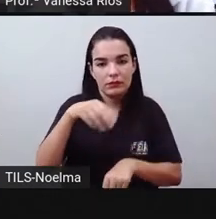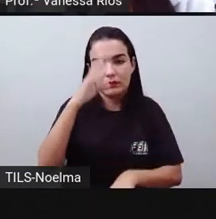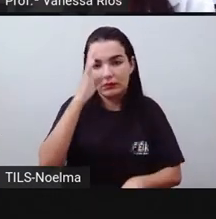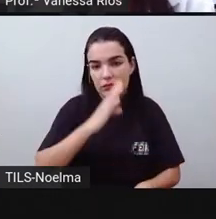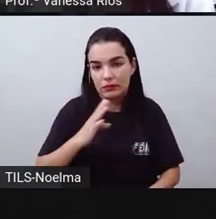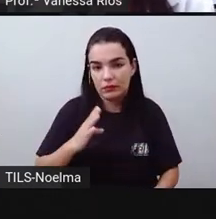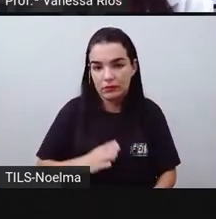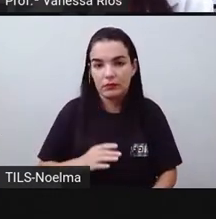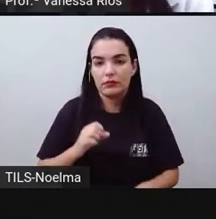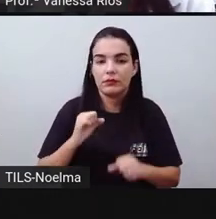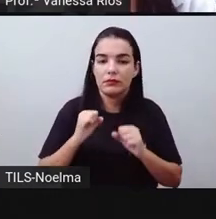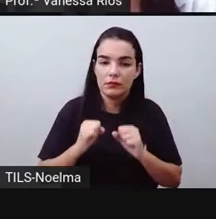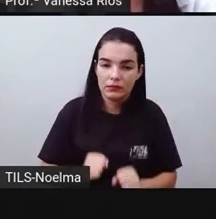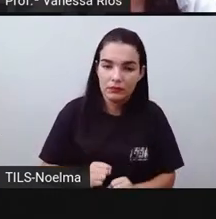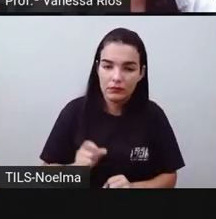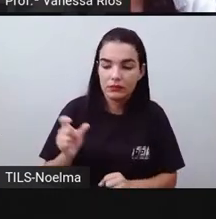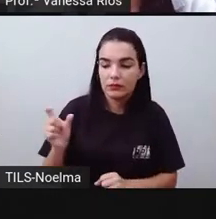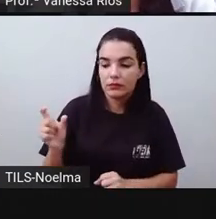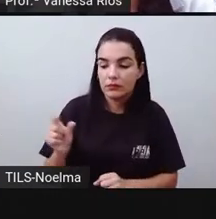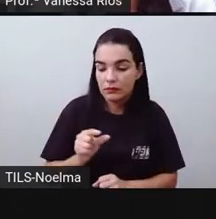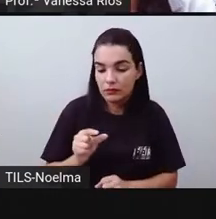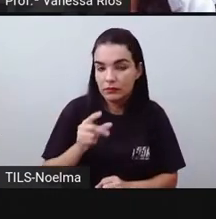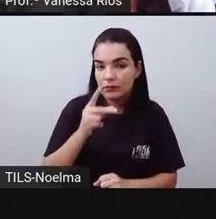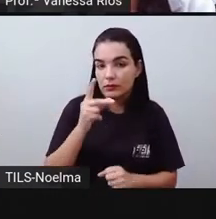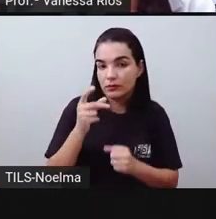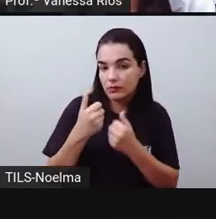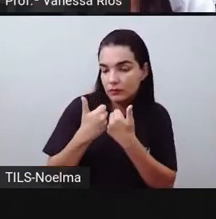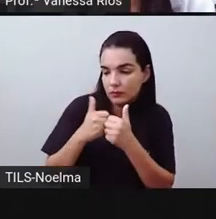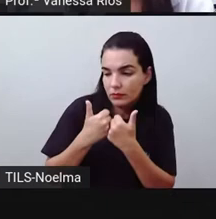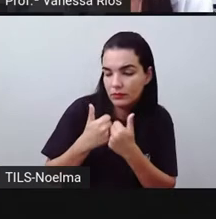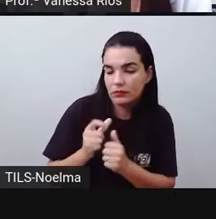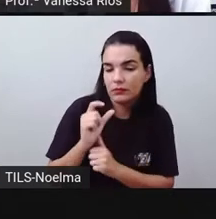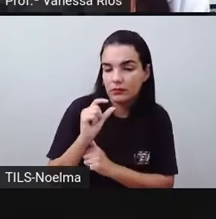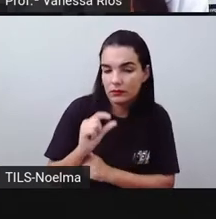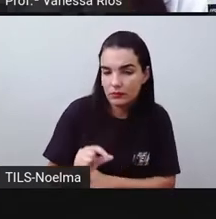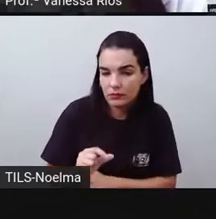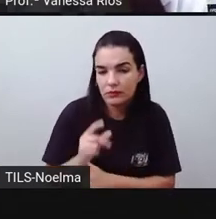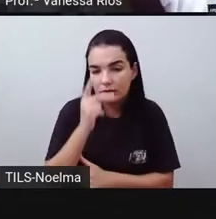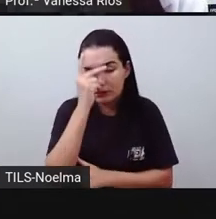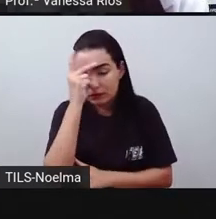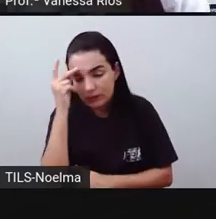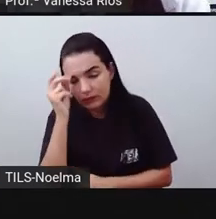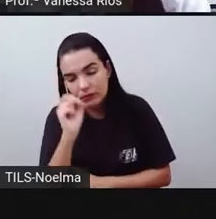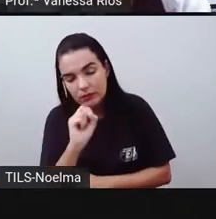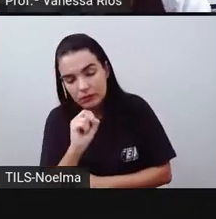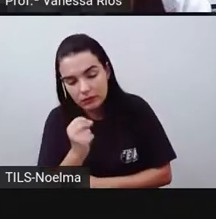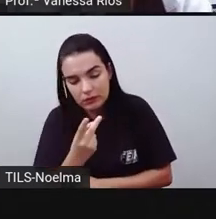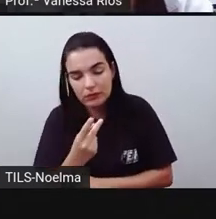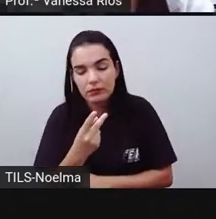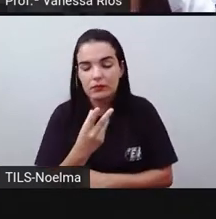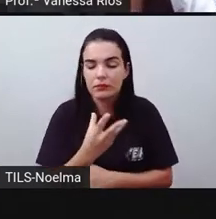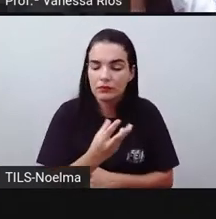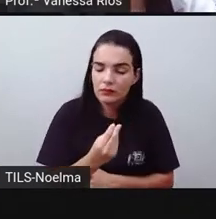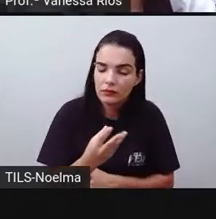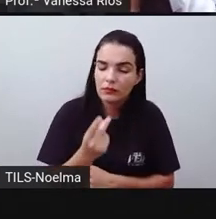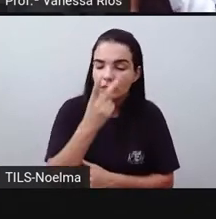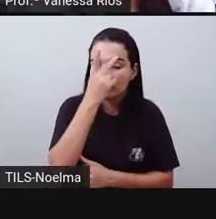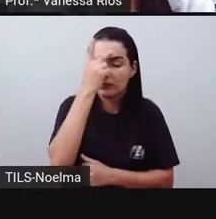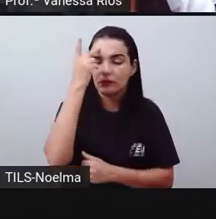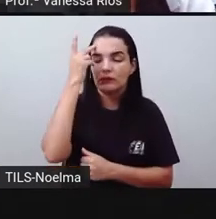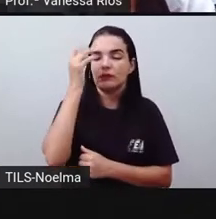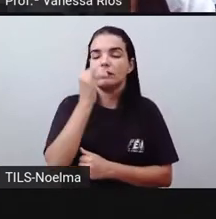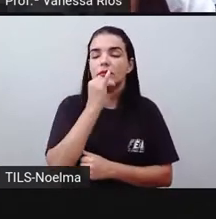aí um número pequeno de pessoas, dependendo do tipo de transporte ou um número grande de pessoas. Mas ele se